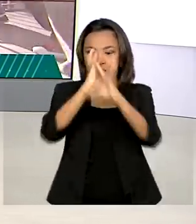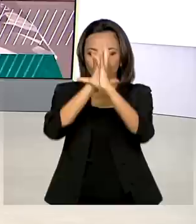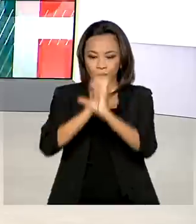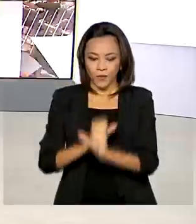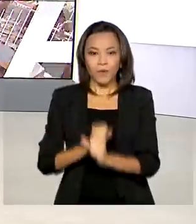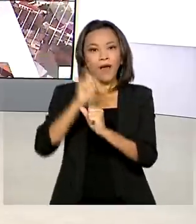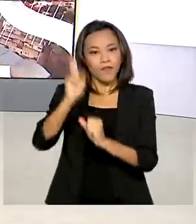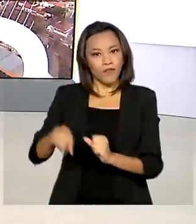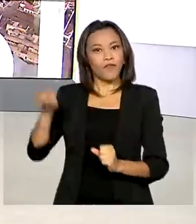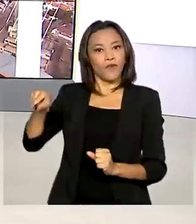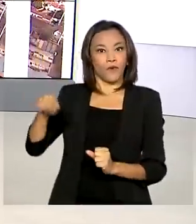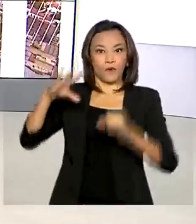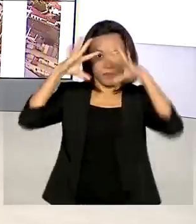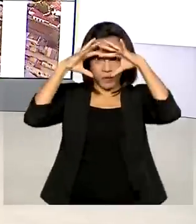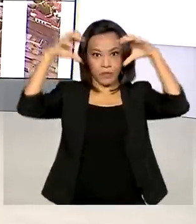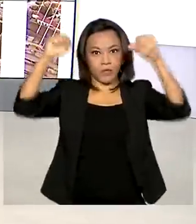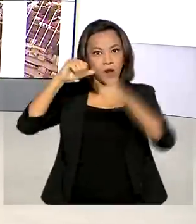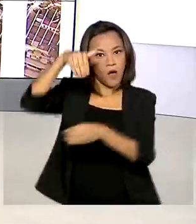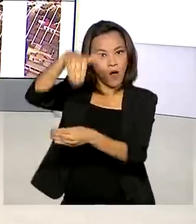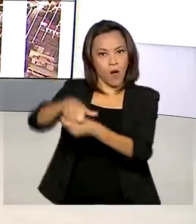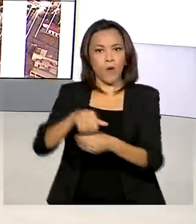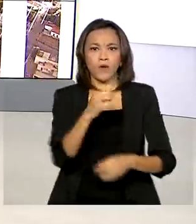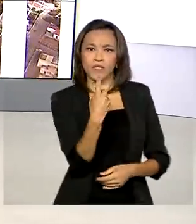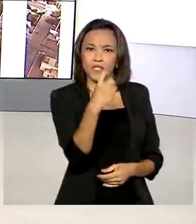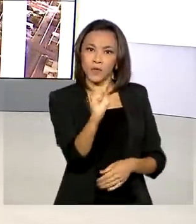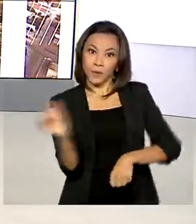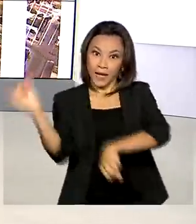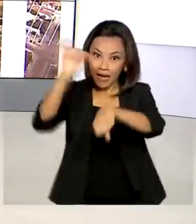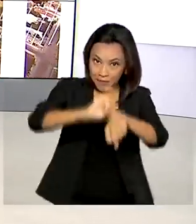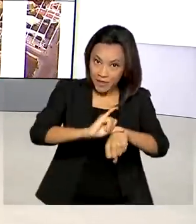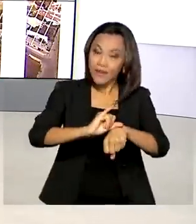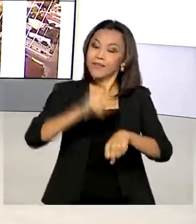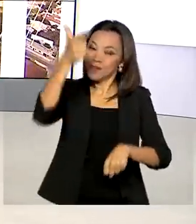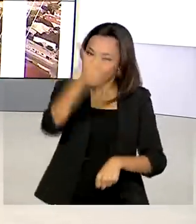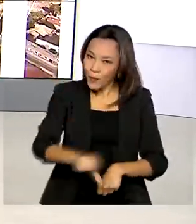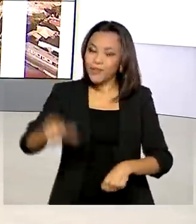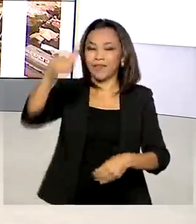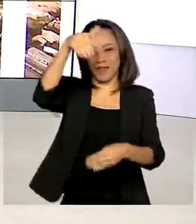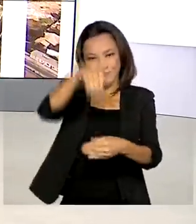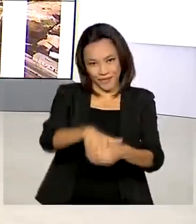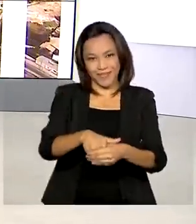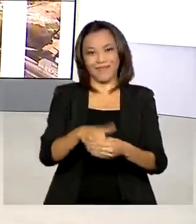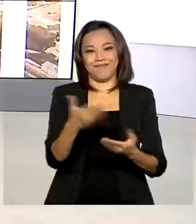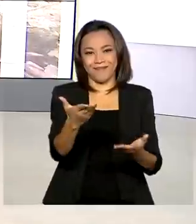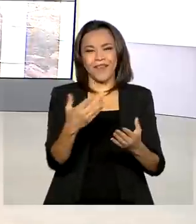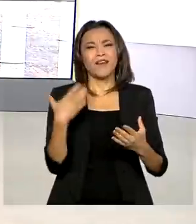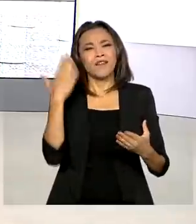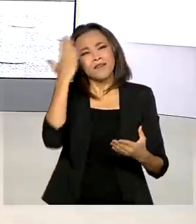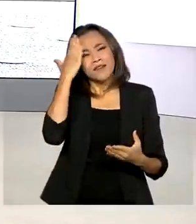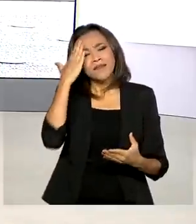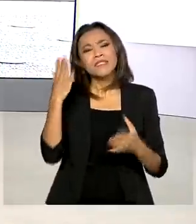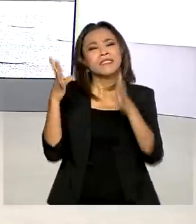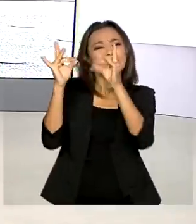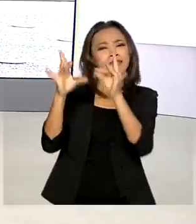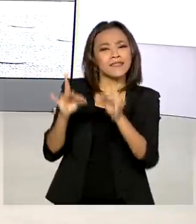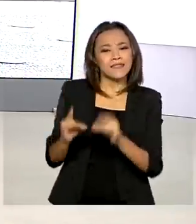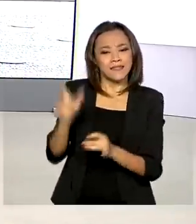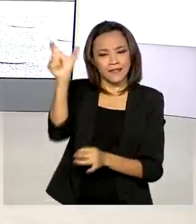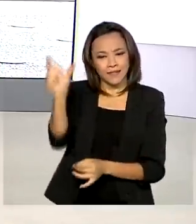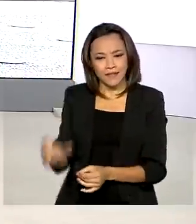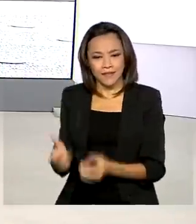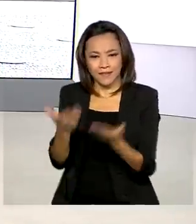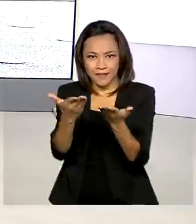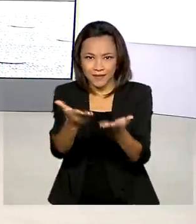pelo Tribunal Superior Eleitoral. Em 18 capitais, haverá segundo turno. Vamos saber os detalhes com o repórter Glauco de